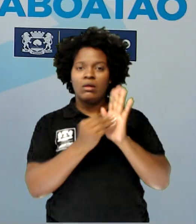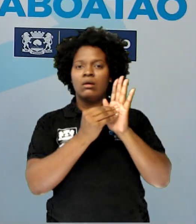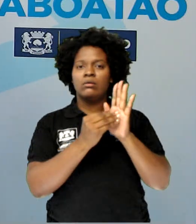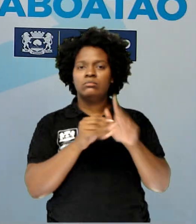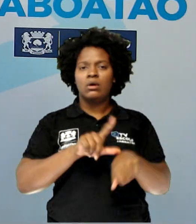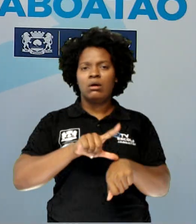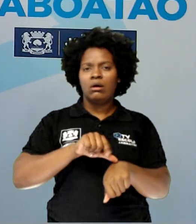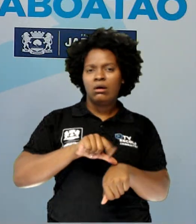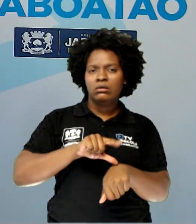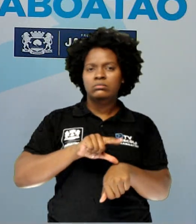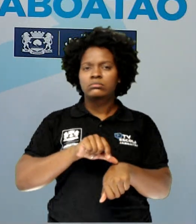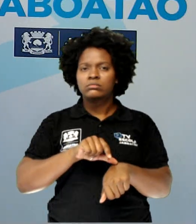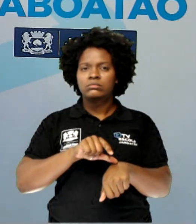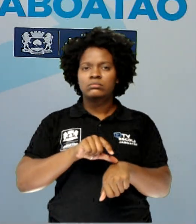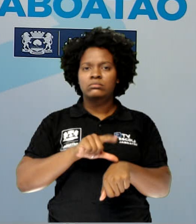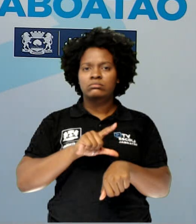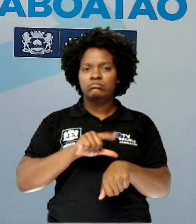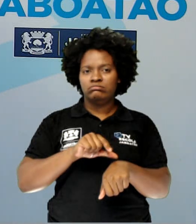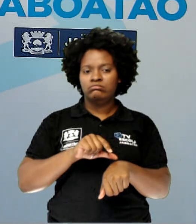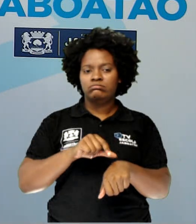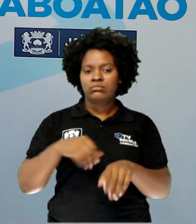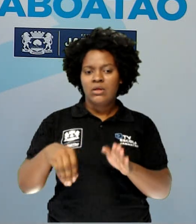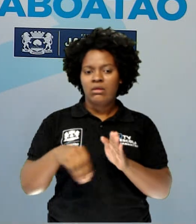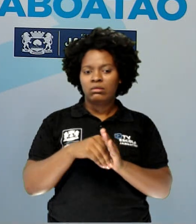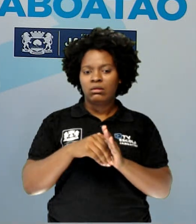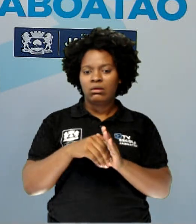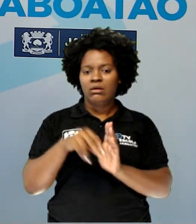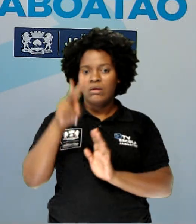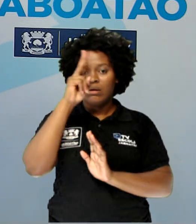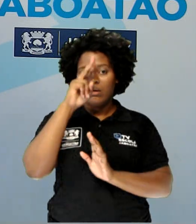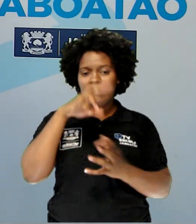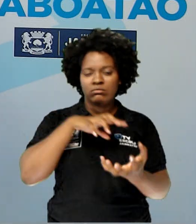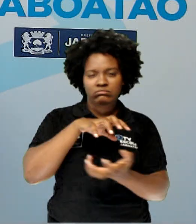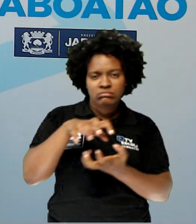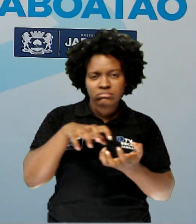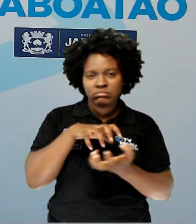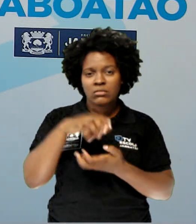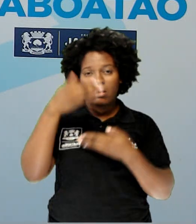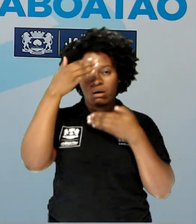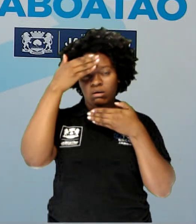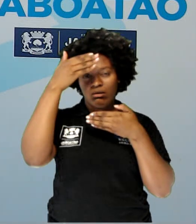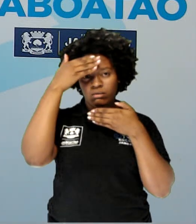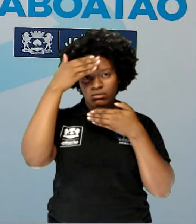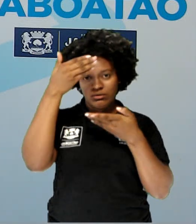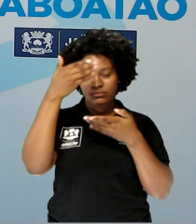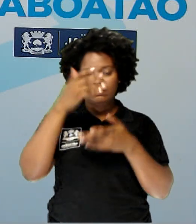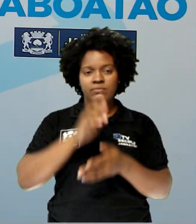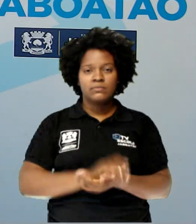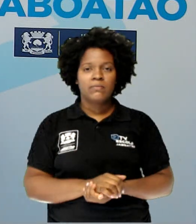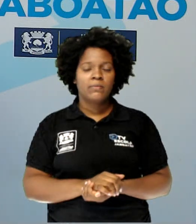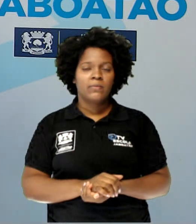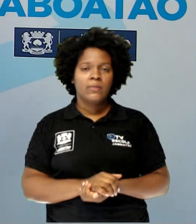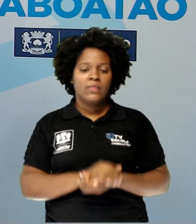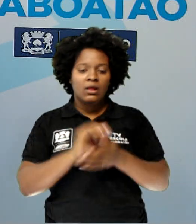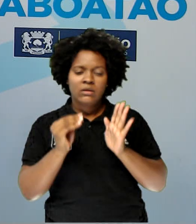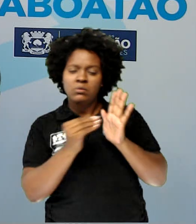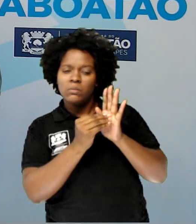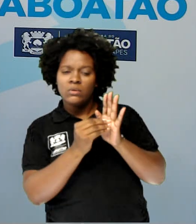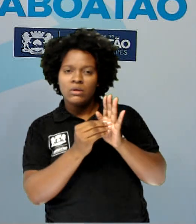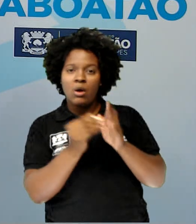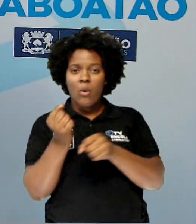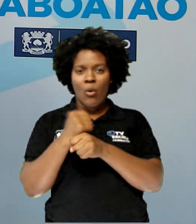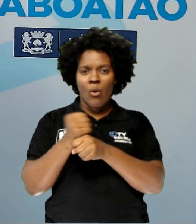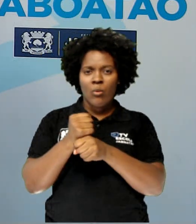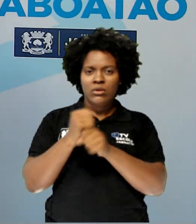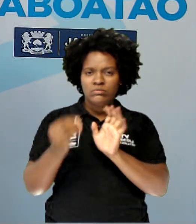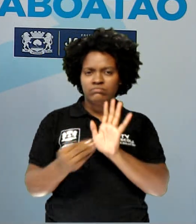tempo, dentro do contexto histórico, que é o da Revolução Islâmica. Observem aqui que ela faz questão até de demarcar o ano, né?